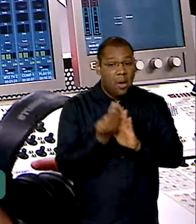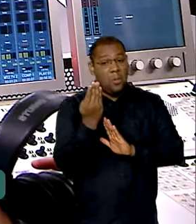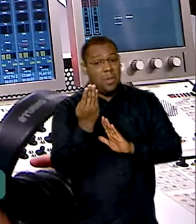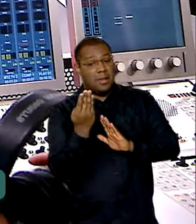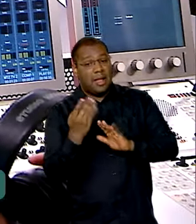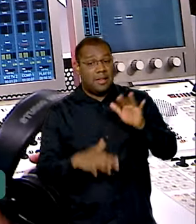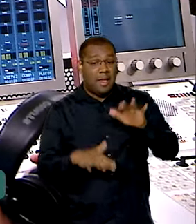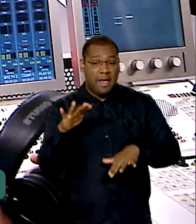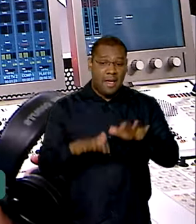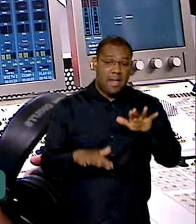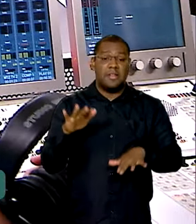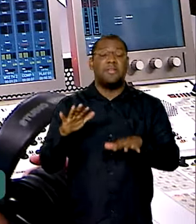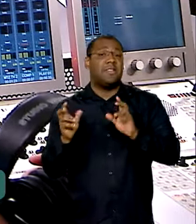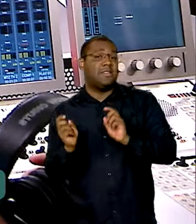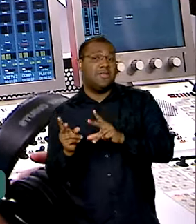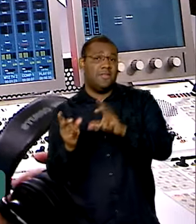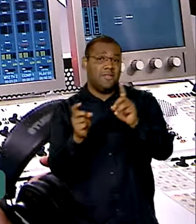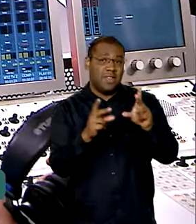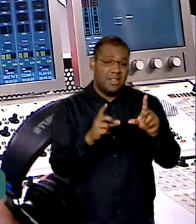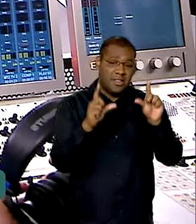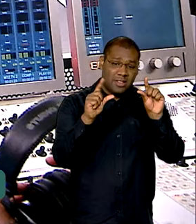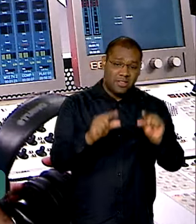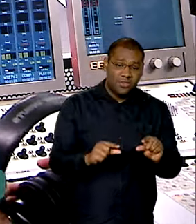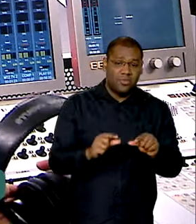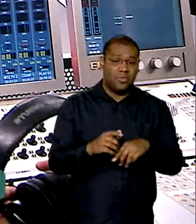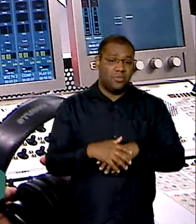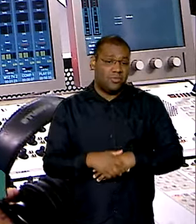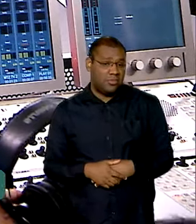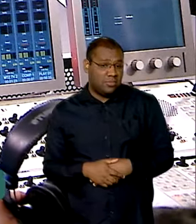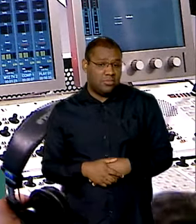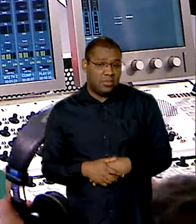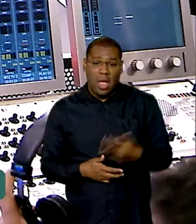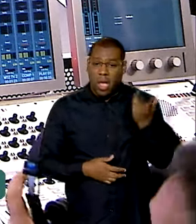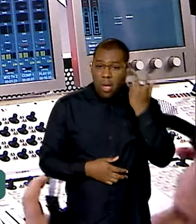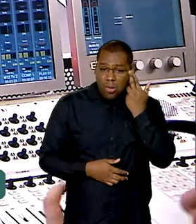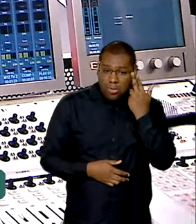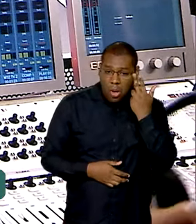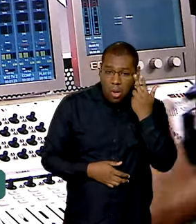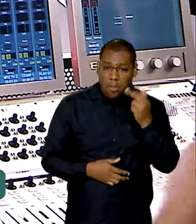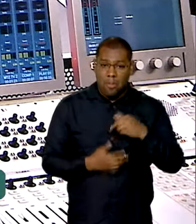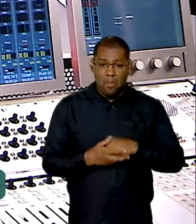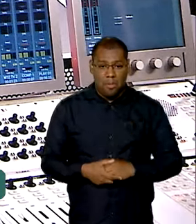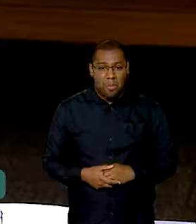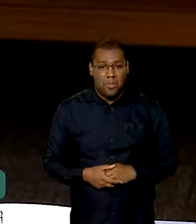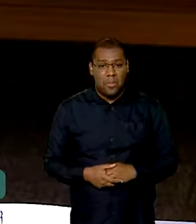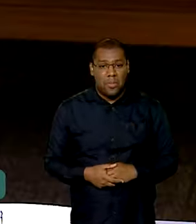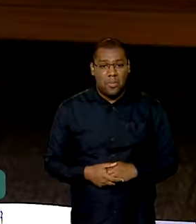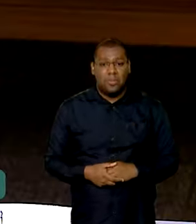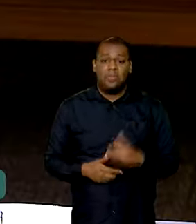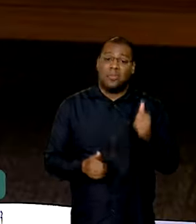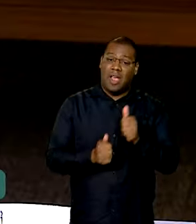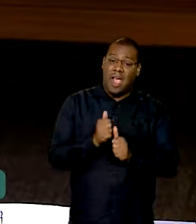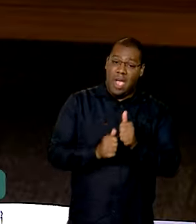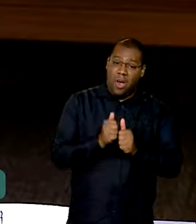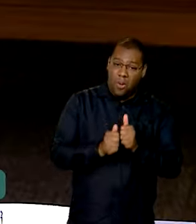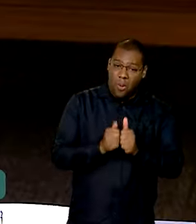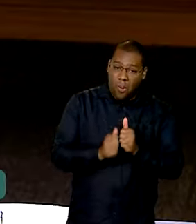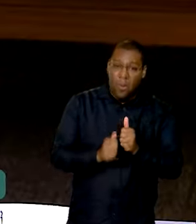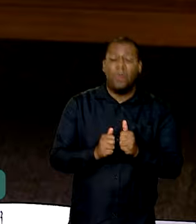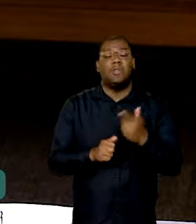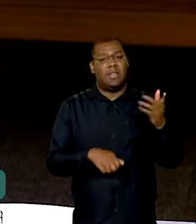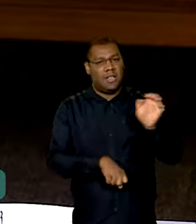cultura, da relação entre estados, da necessidade de compra e de venda. Bom, com relação à questão do arroz e da produção